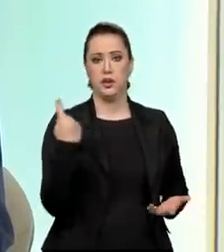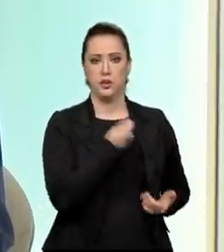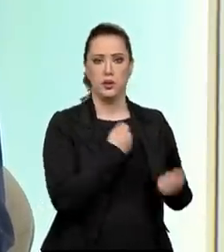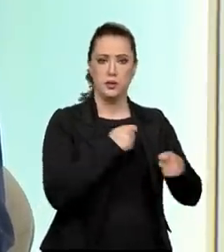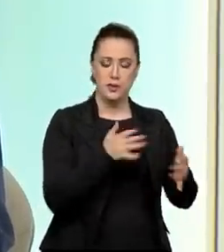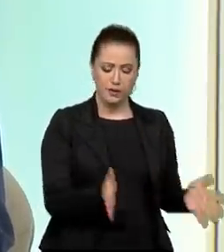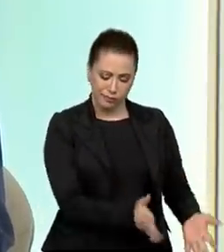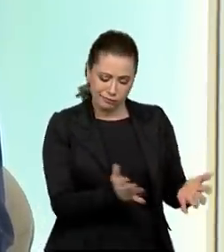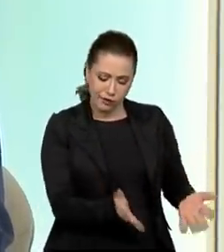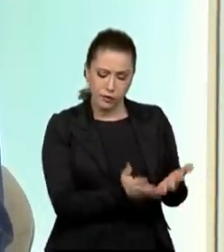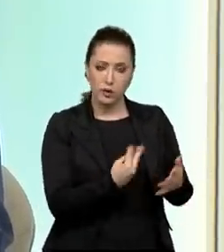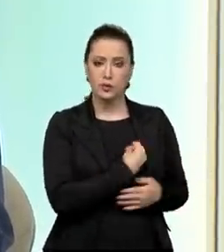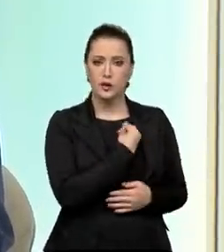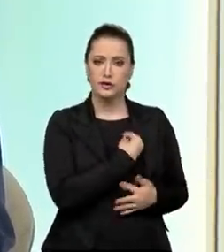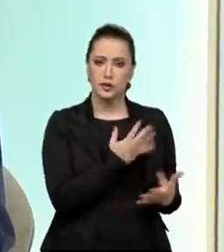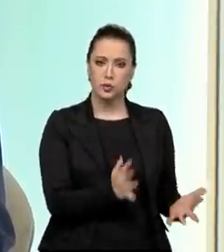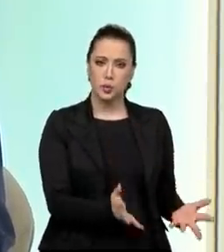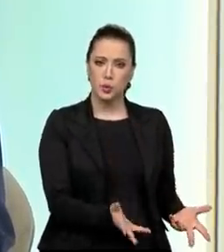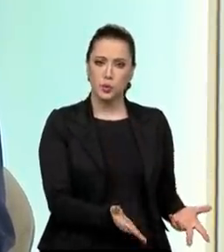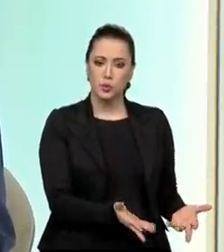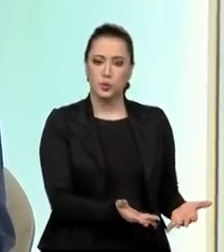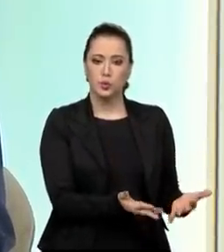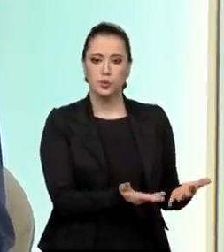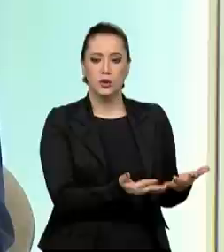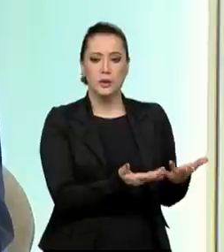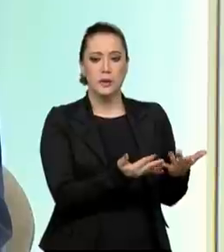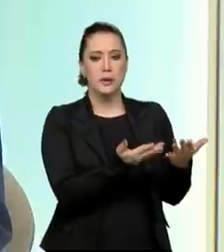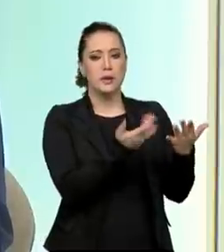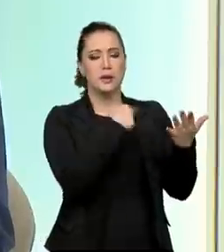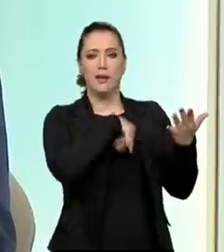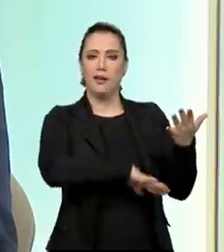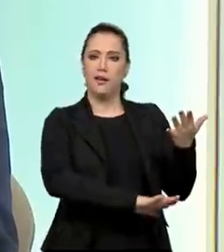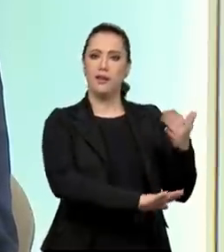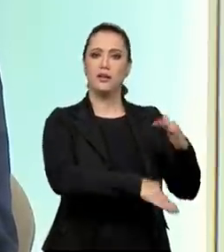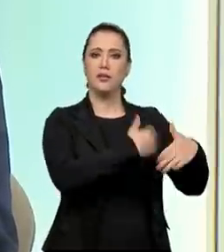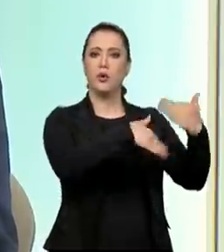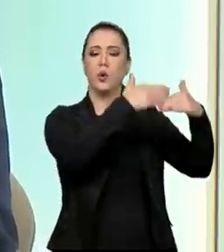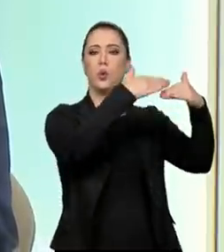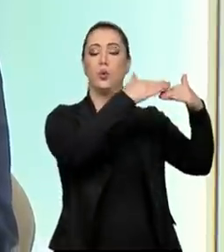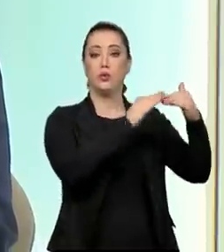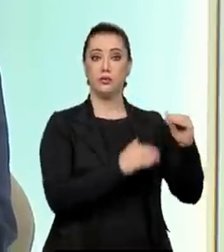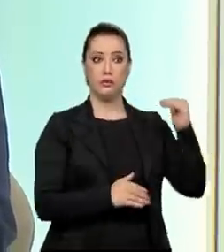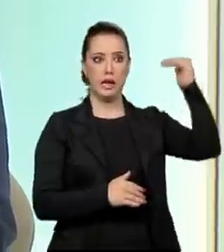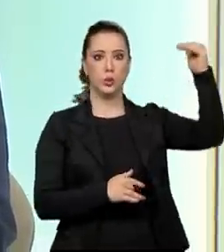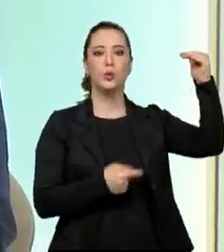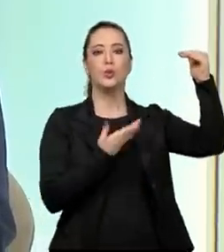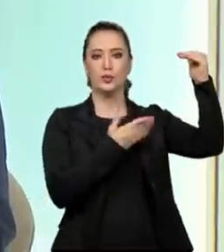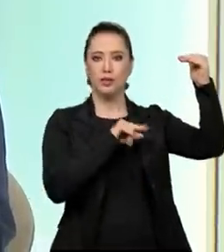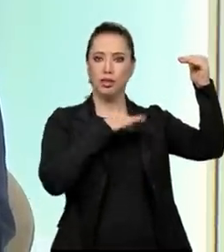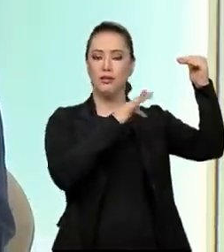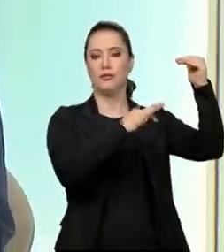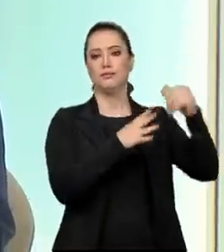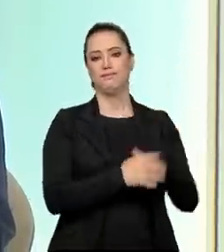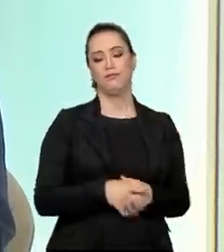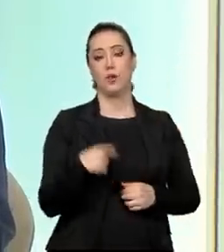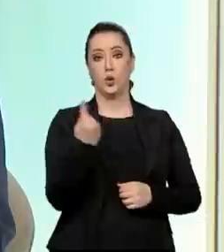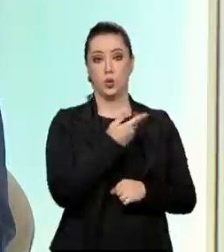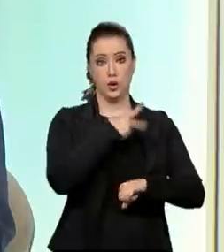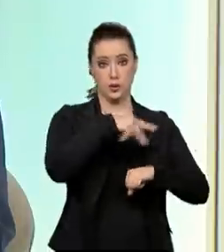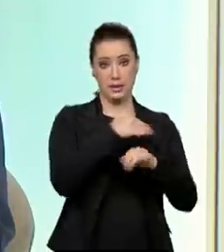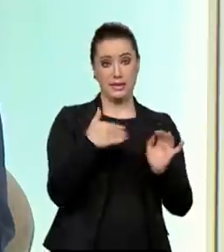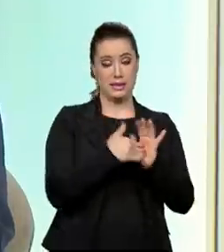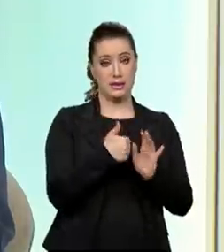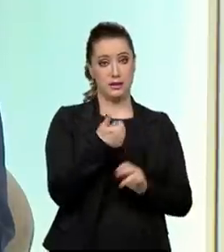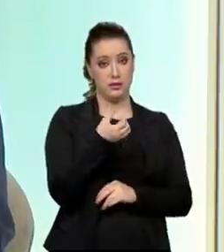semear na vida dela para que ela floresça na vida adulta. Então, no nosso país, até os 16 anos, o